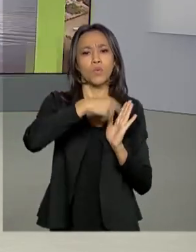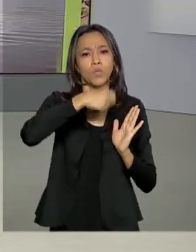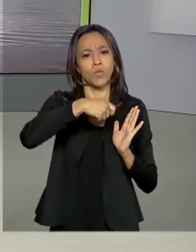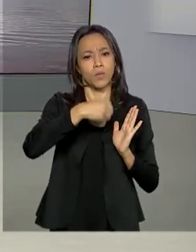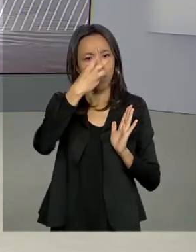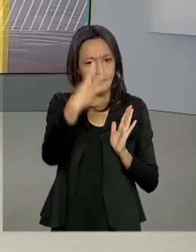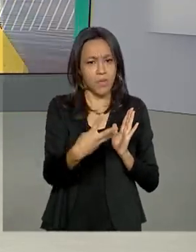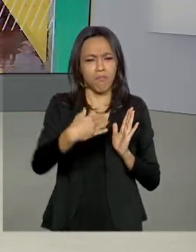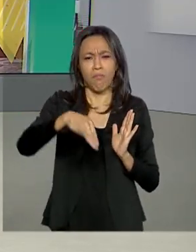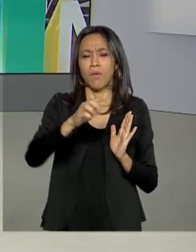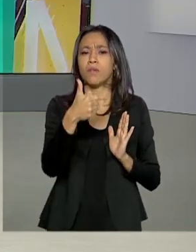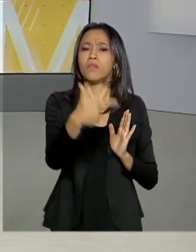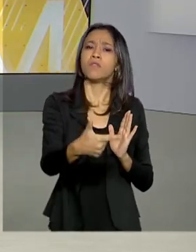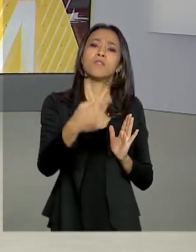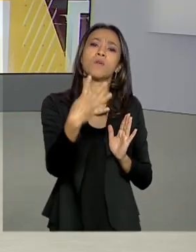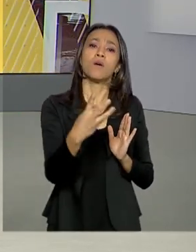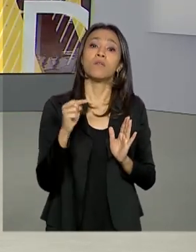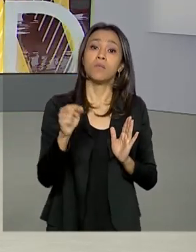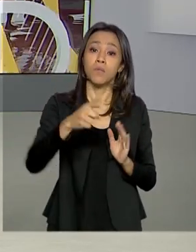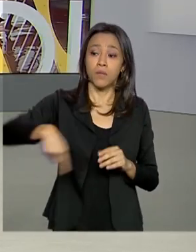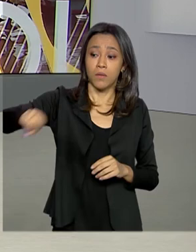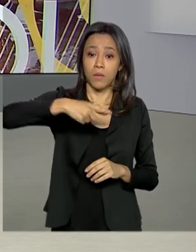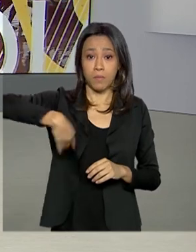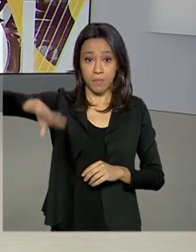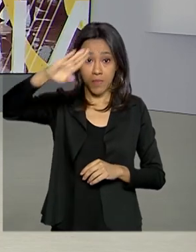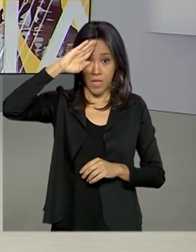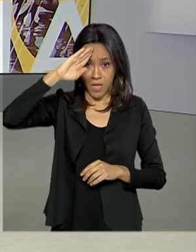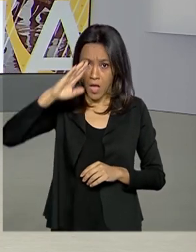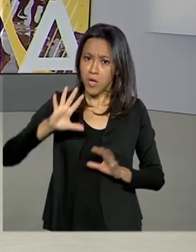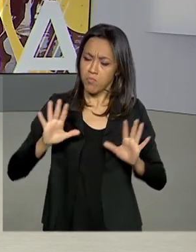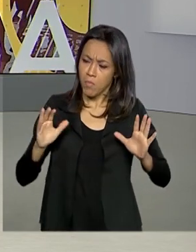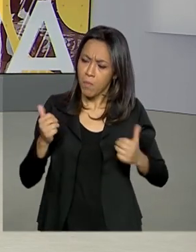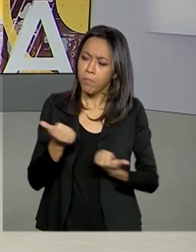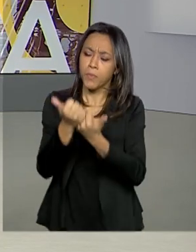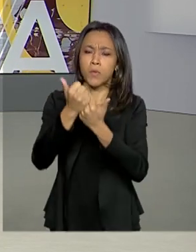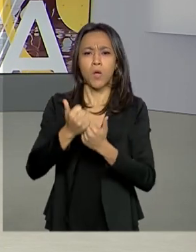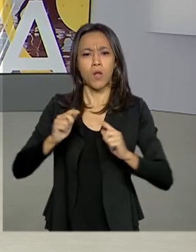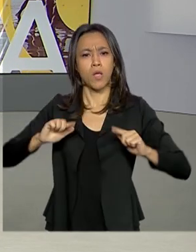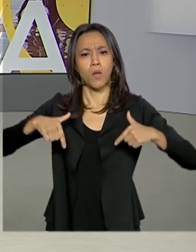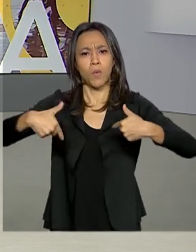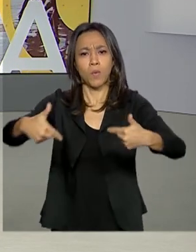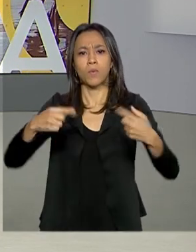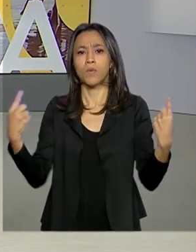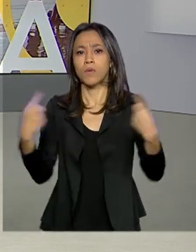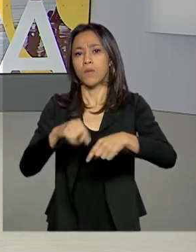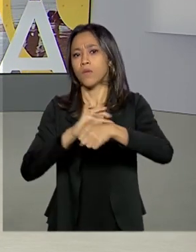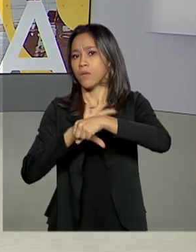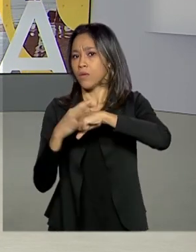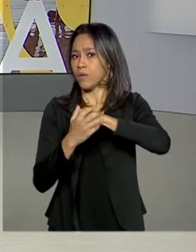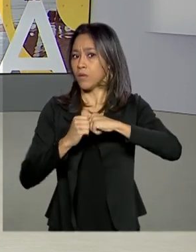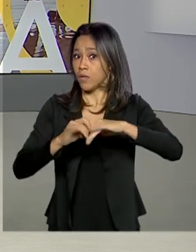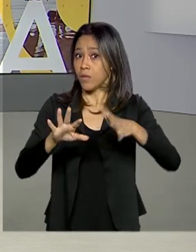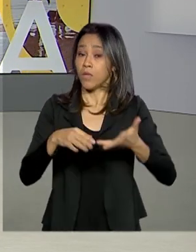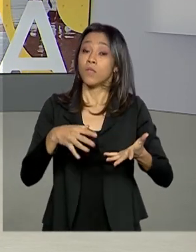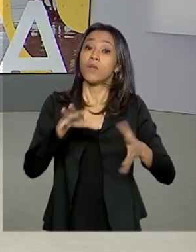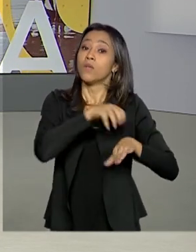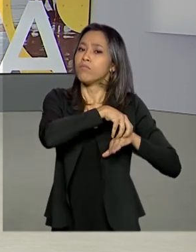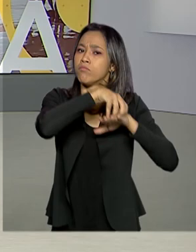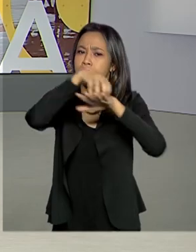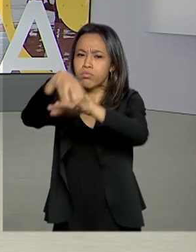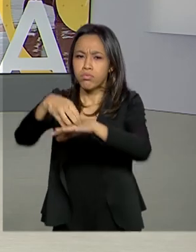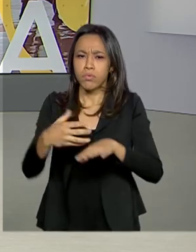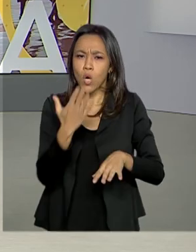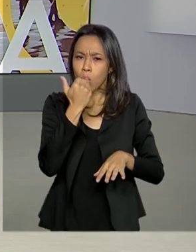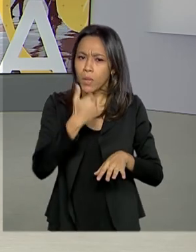mais de 24 mil militares foram envolvidos em ações de combate ao novo coronavírus. O transporte e a distribuição de